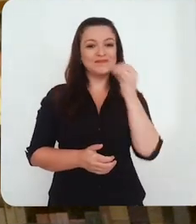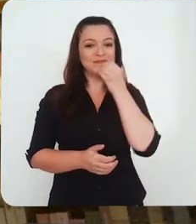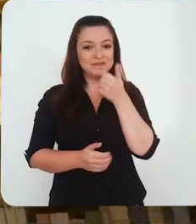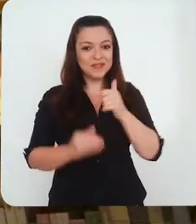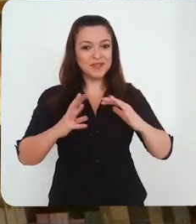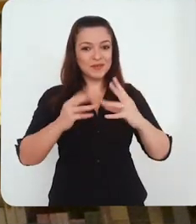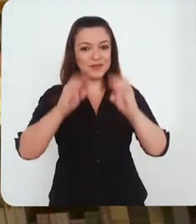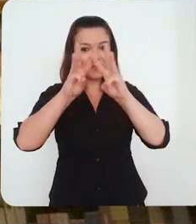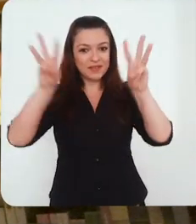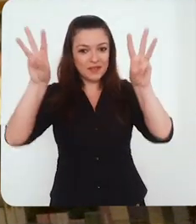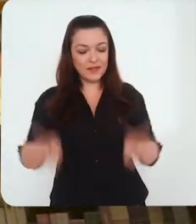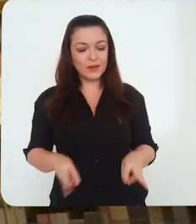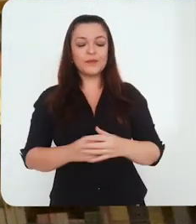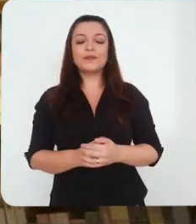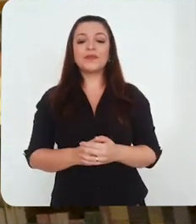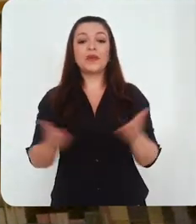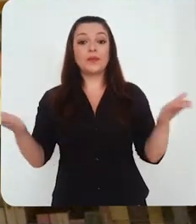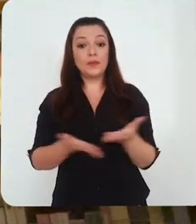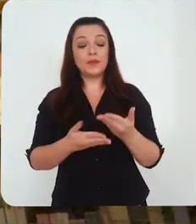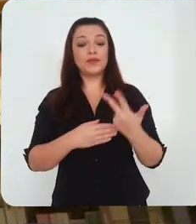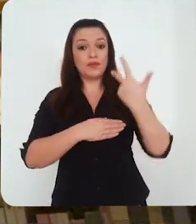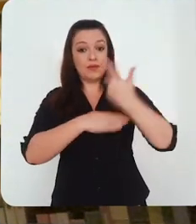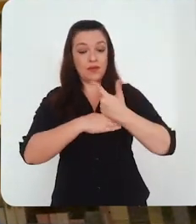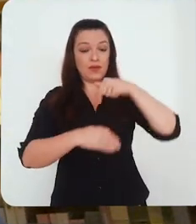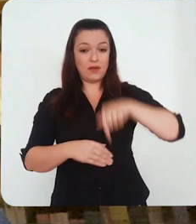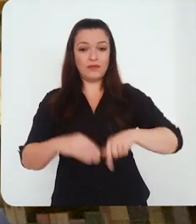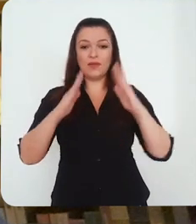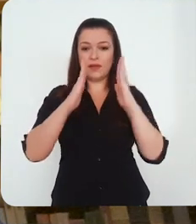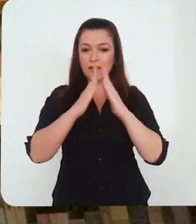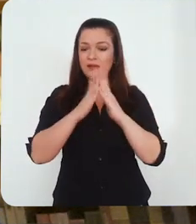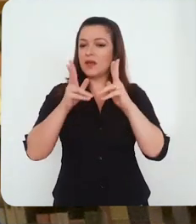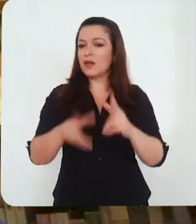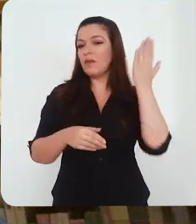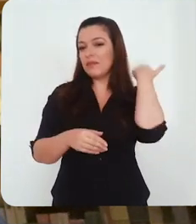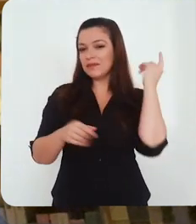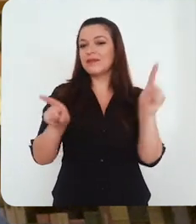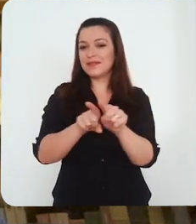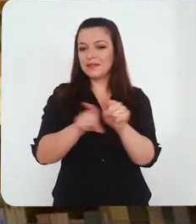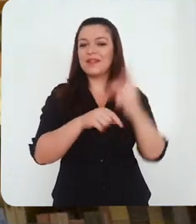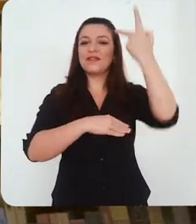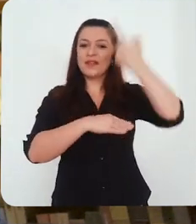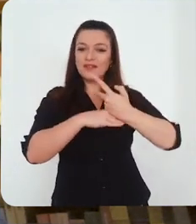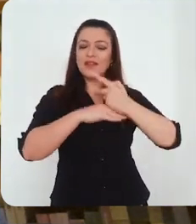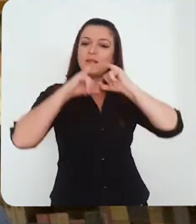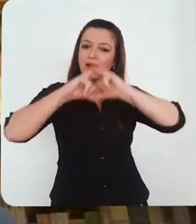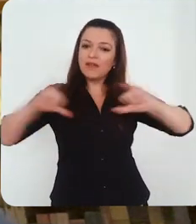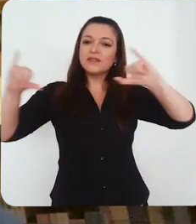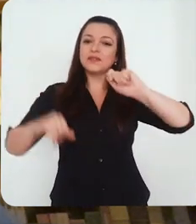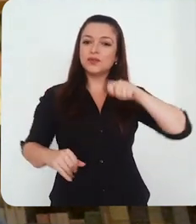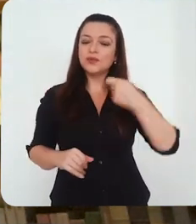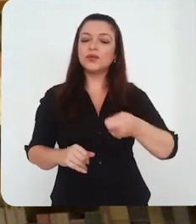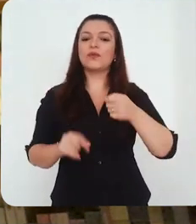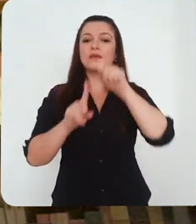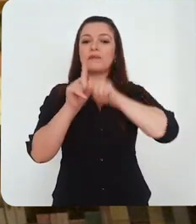Olá a todos e todas da comunidade da nossa Universidade Federal do Paraná. Eu gravo essa mensagem aqui de casa, onde tenho trabalhado, como fiz da última